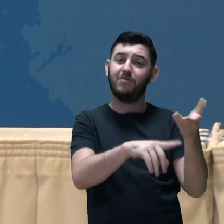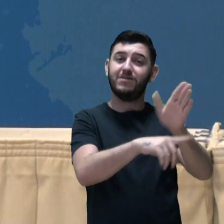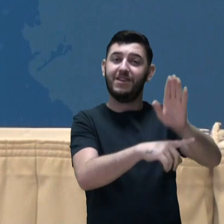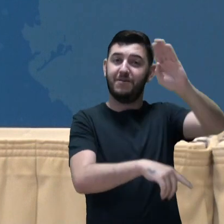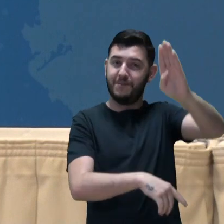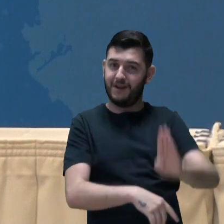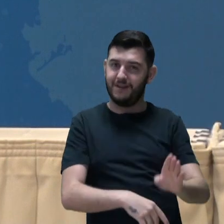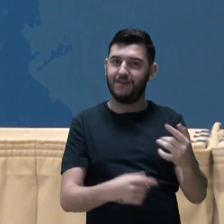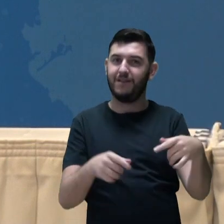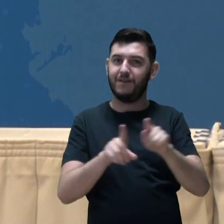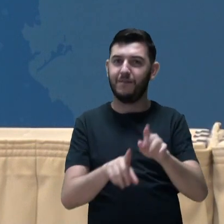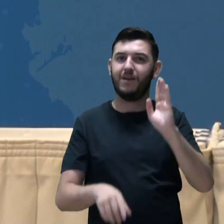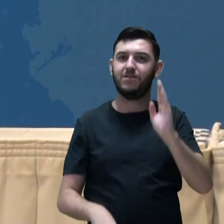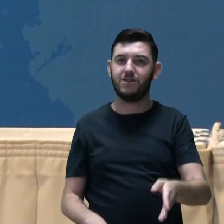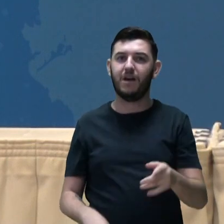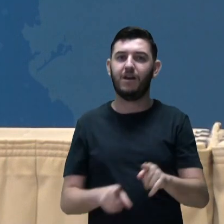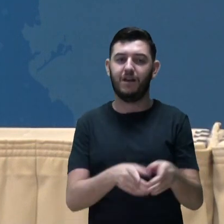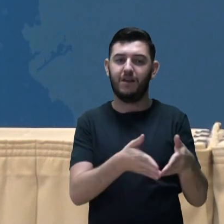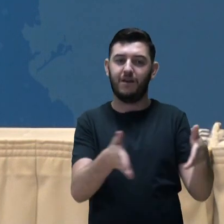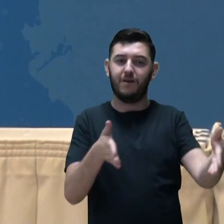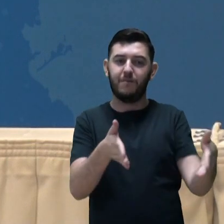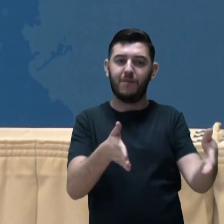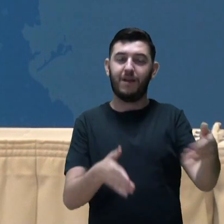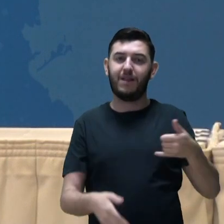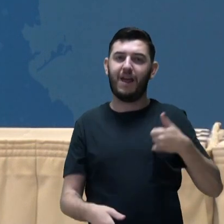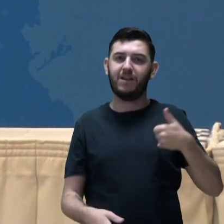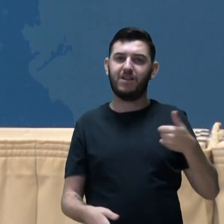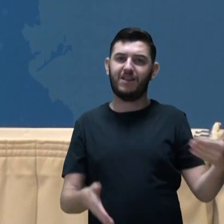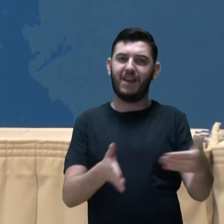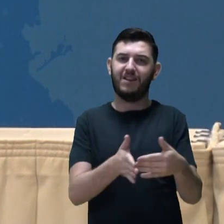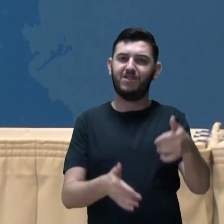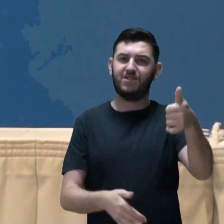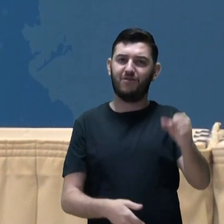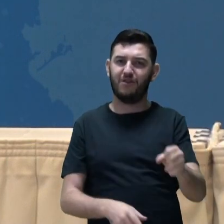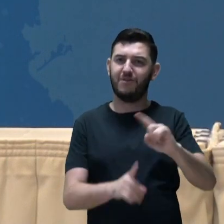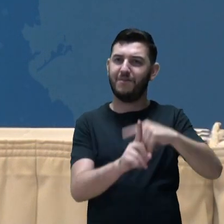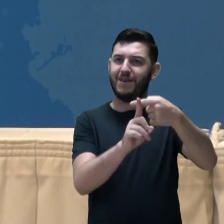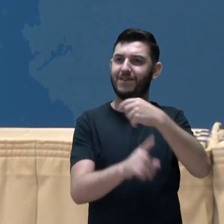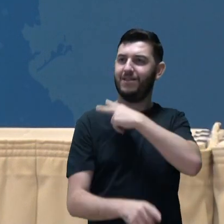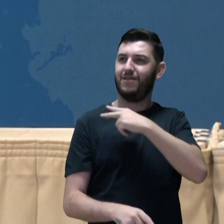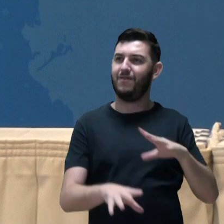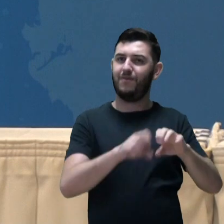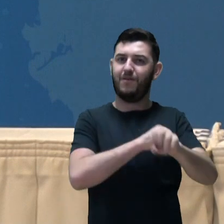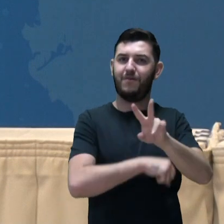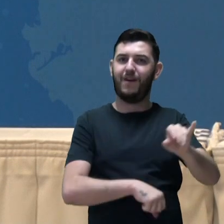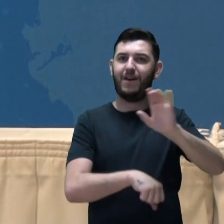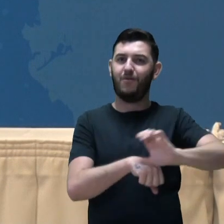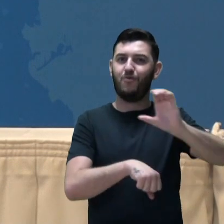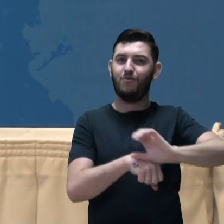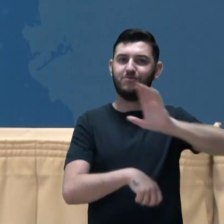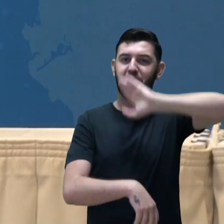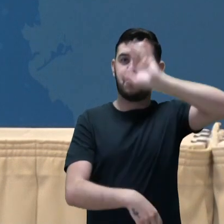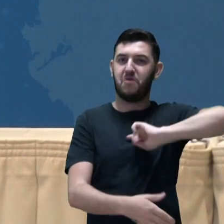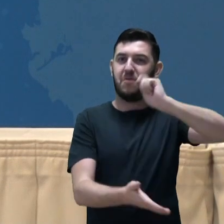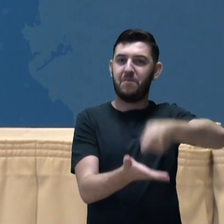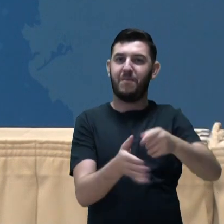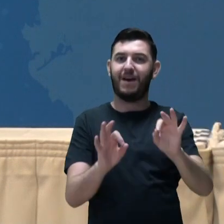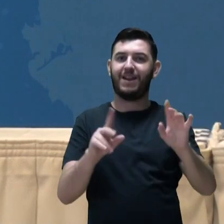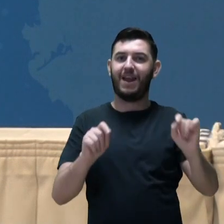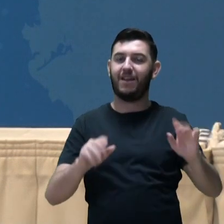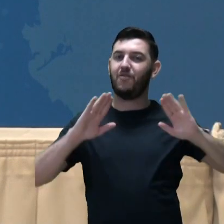idade e ensino fundamental completo, terão acesso a cursos gratuitos de qualificação de